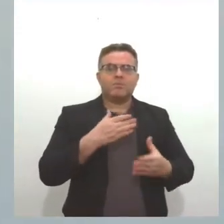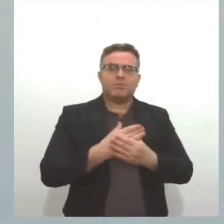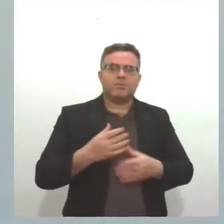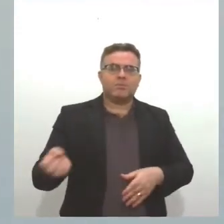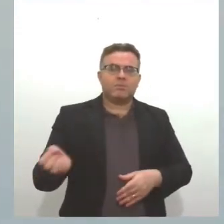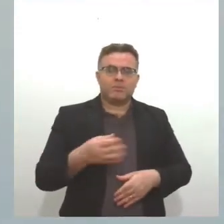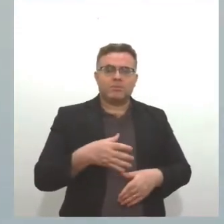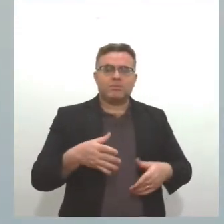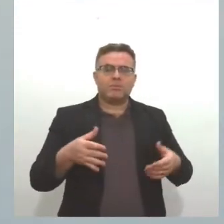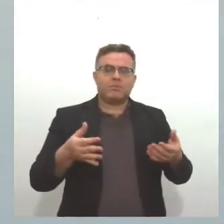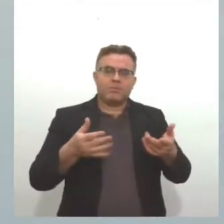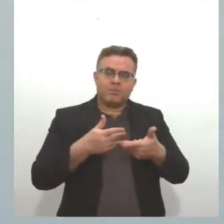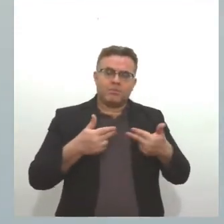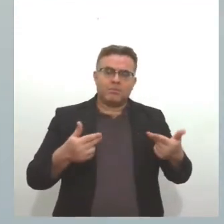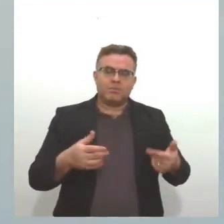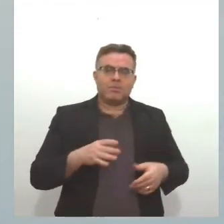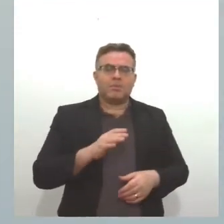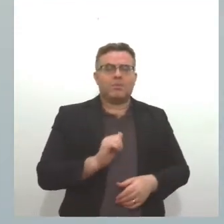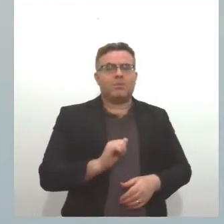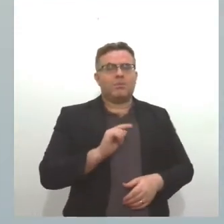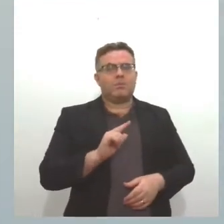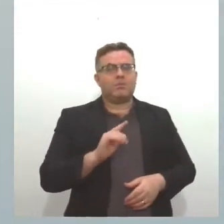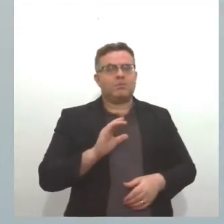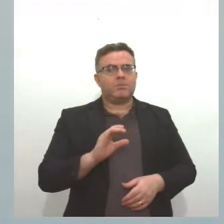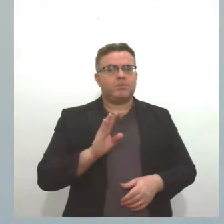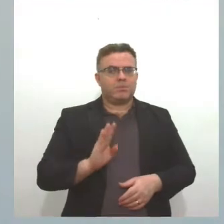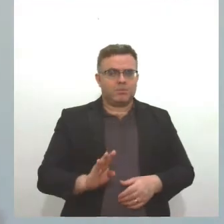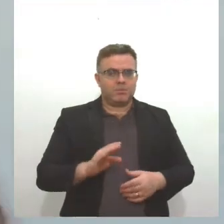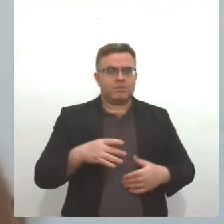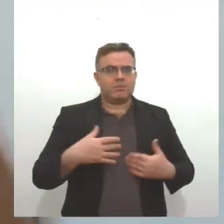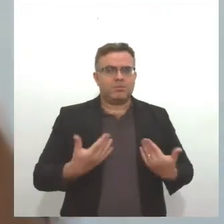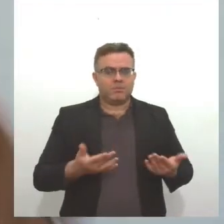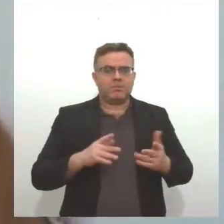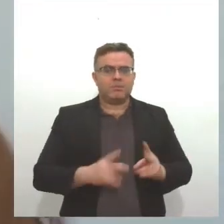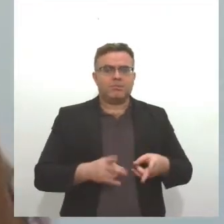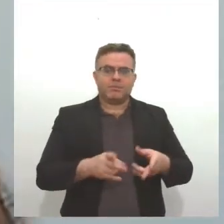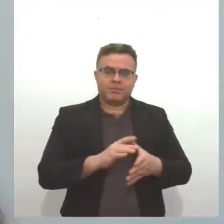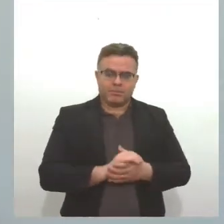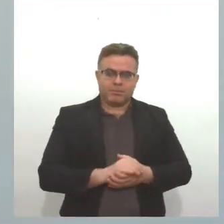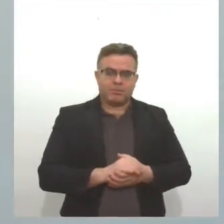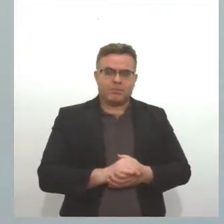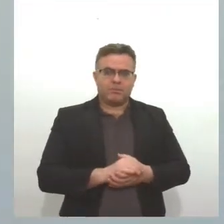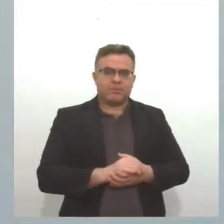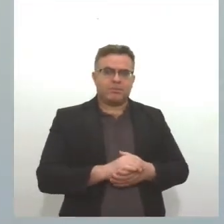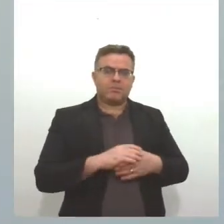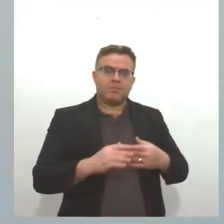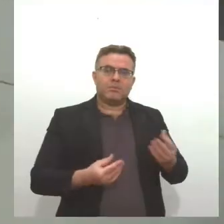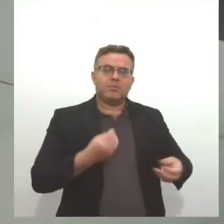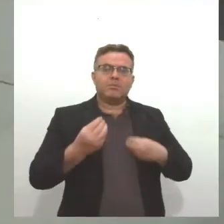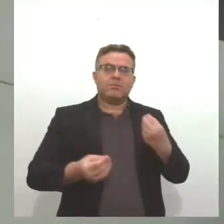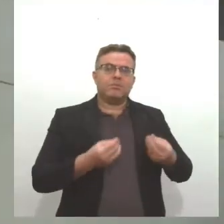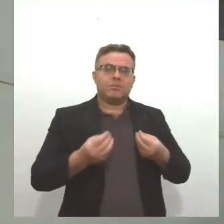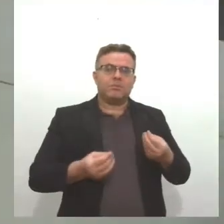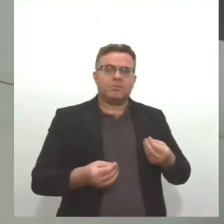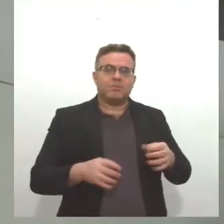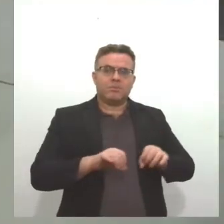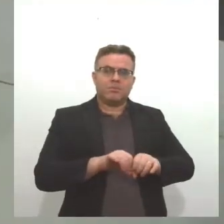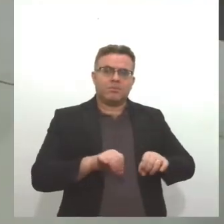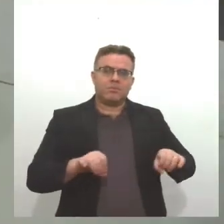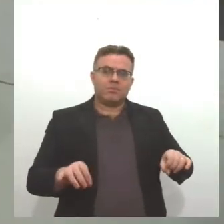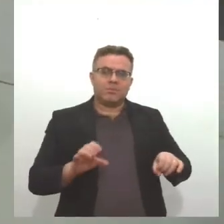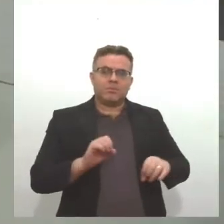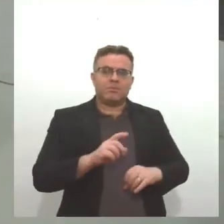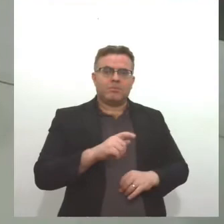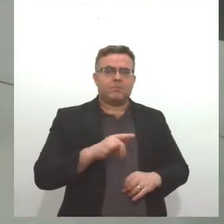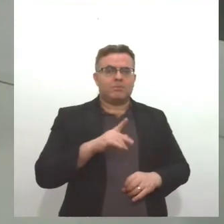revalidar esse ARCB, que é o nosso atestado de regularidade do Corpo de Bombeiros. Como foi um cilindro de oxigênio, aí o problema